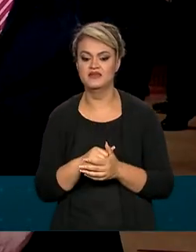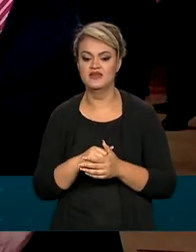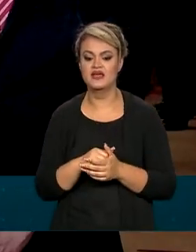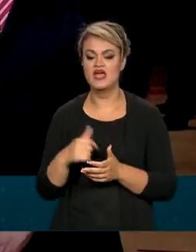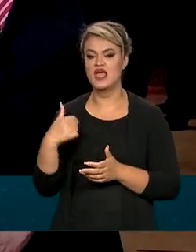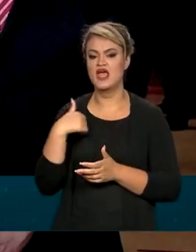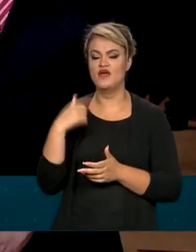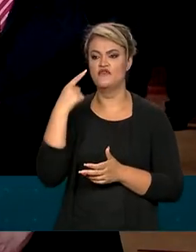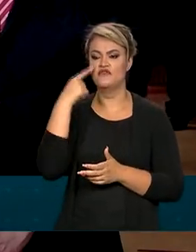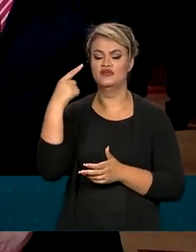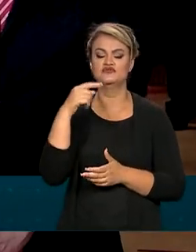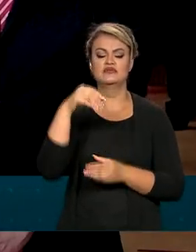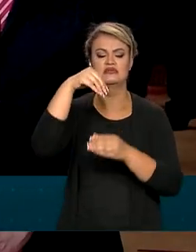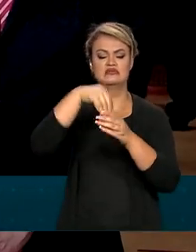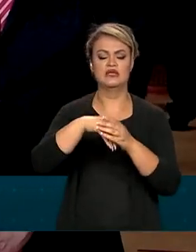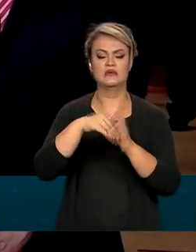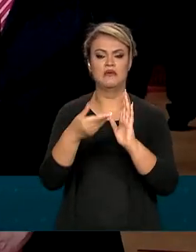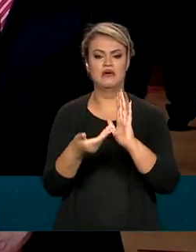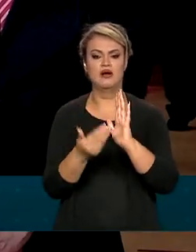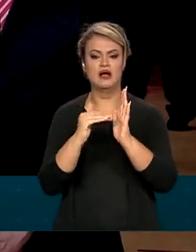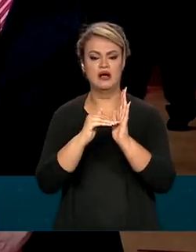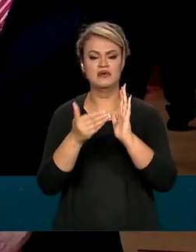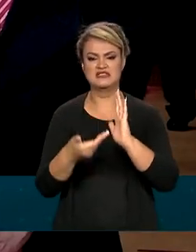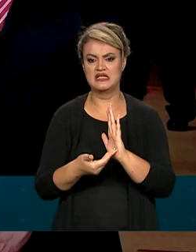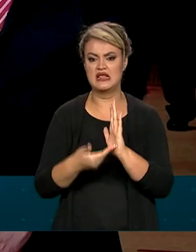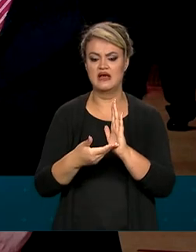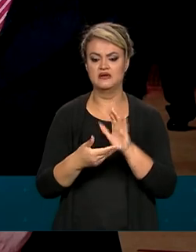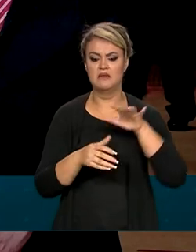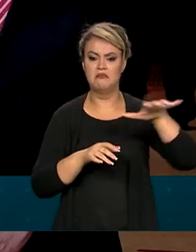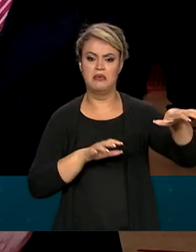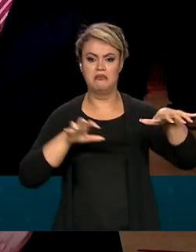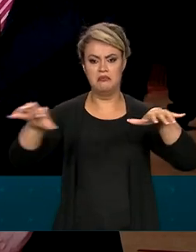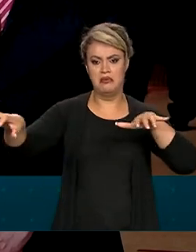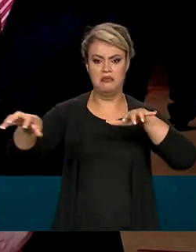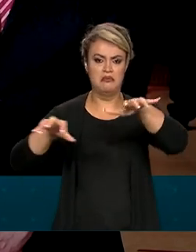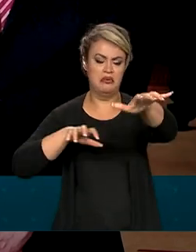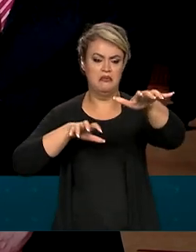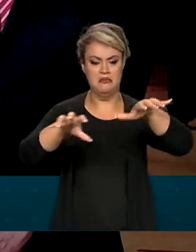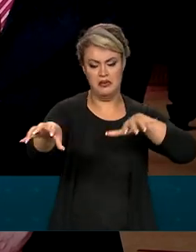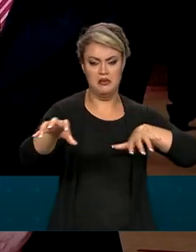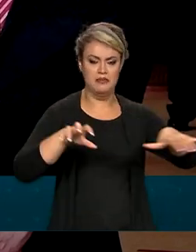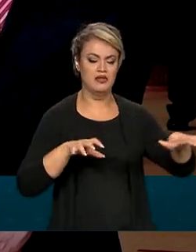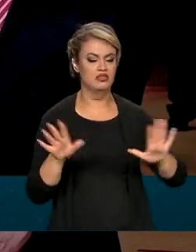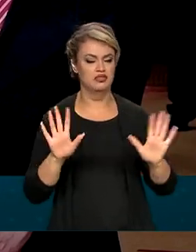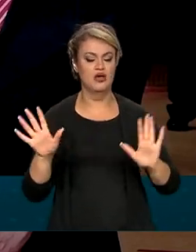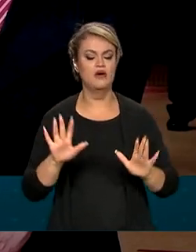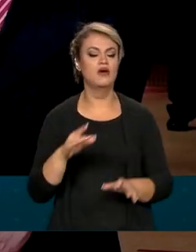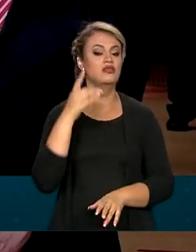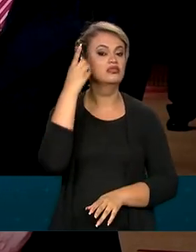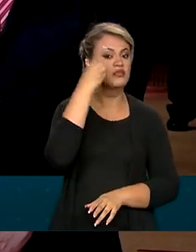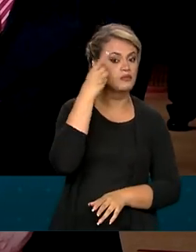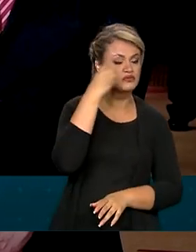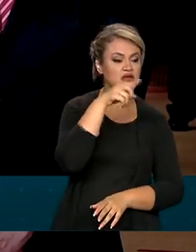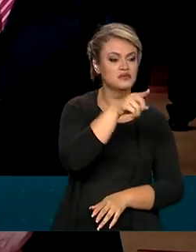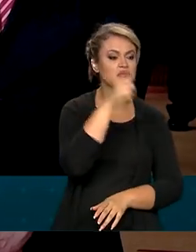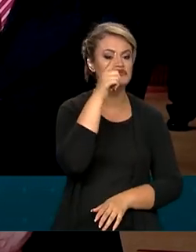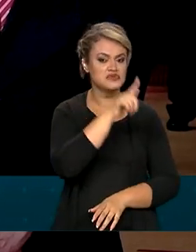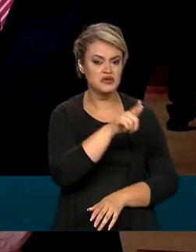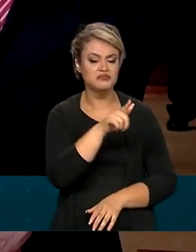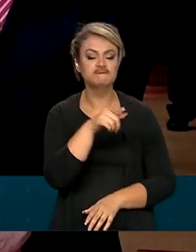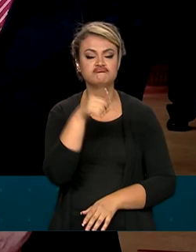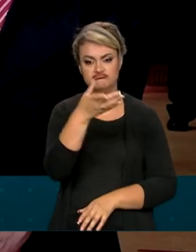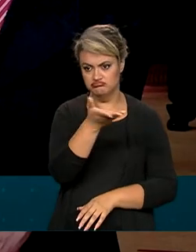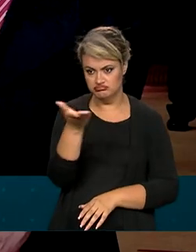enxergo dentro da Câmara, dentro do Senado, essa coisa de centrão. Eu enxergo deputados que foram eleitos e que,